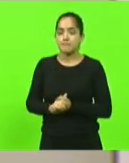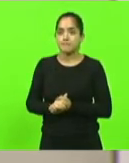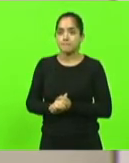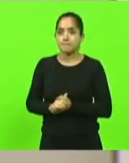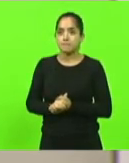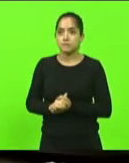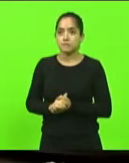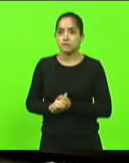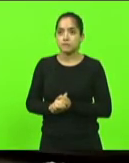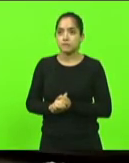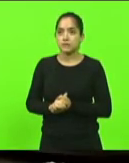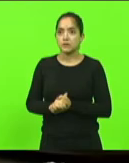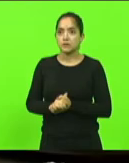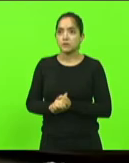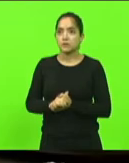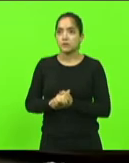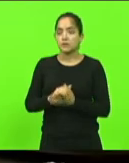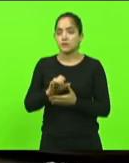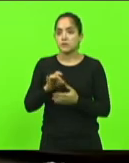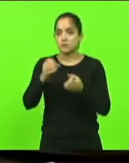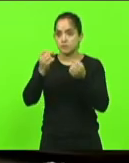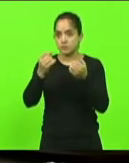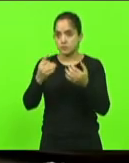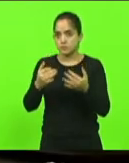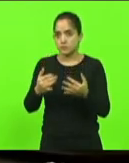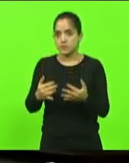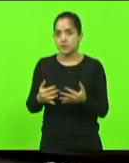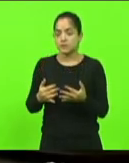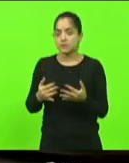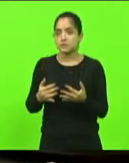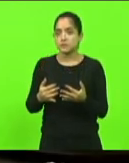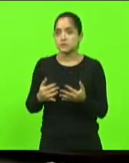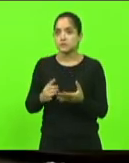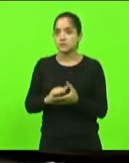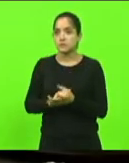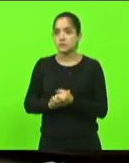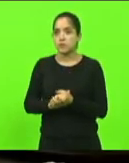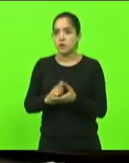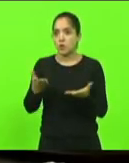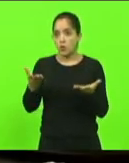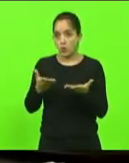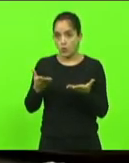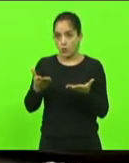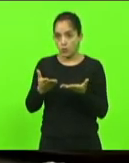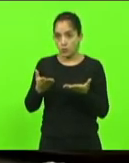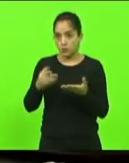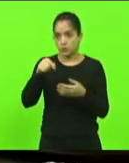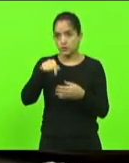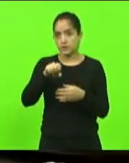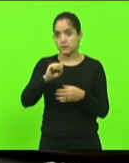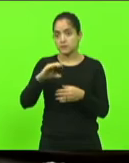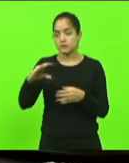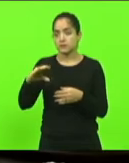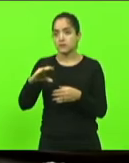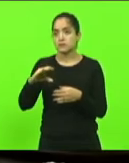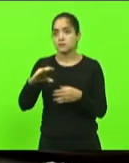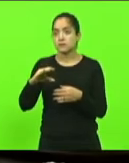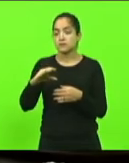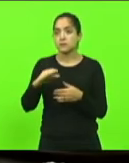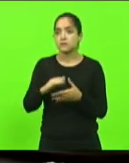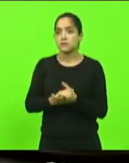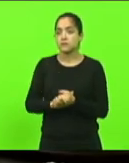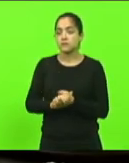para fazer uma rápida consideração, hoje em Santa Catarina nós temos